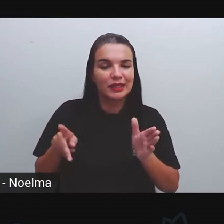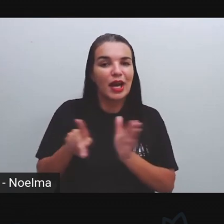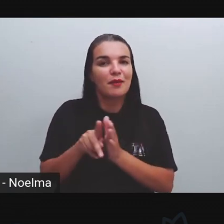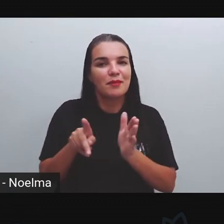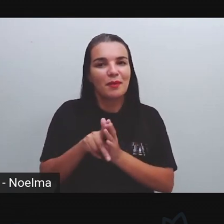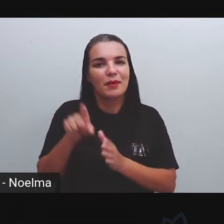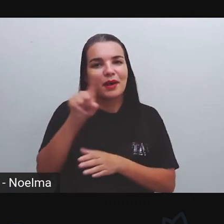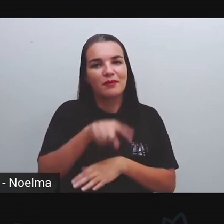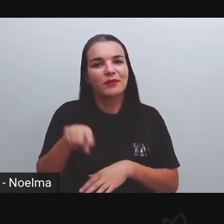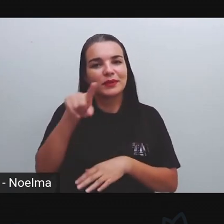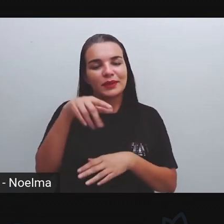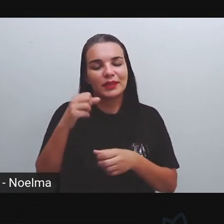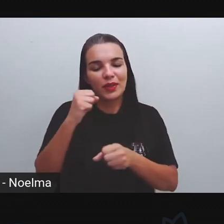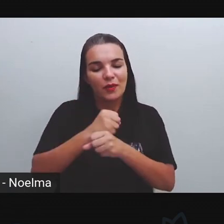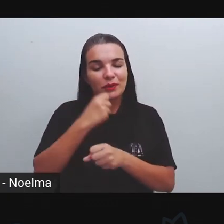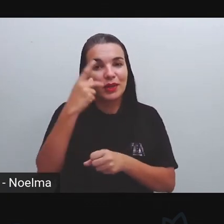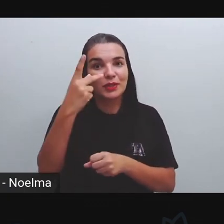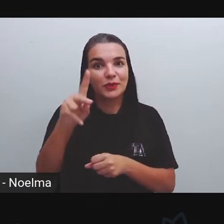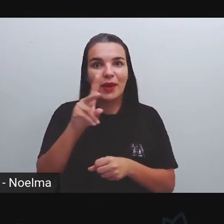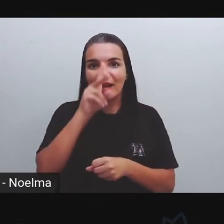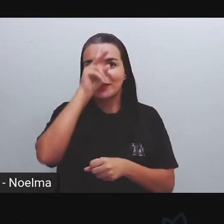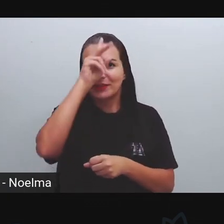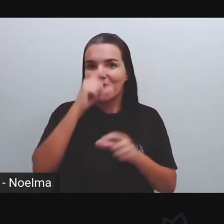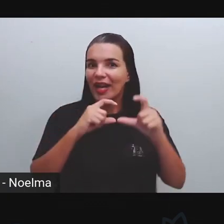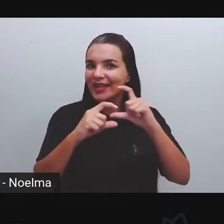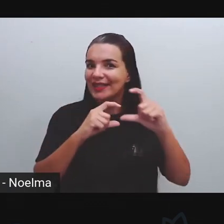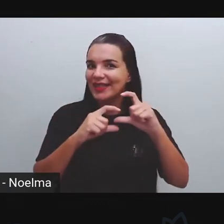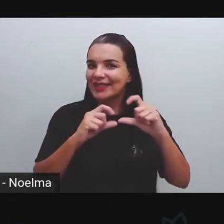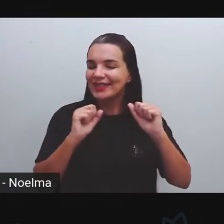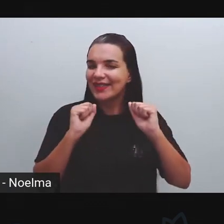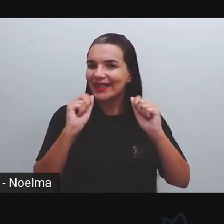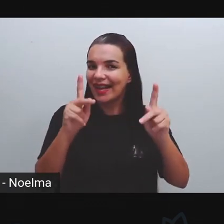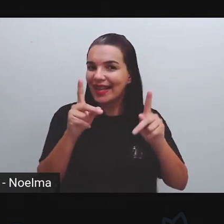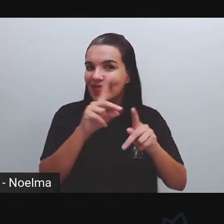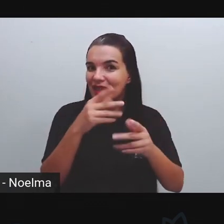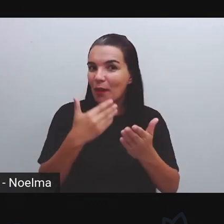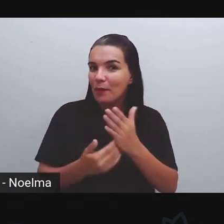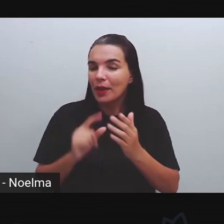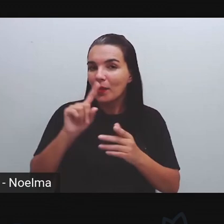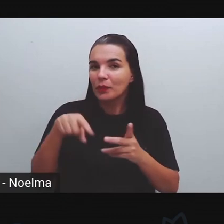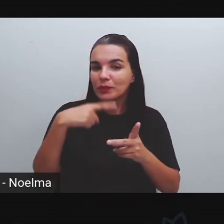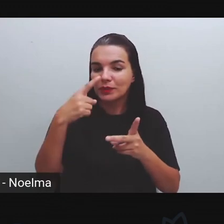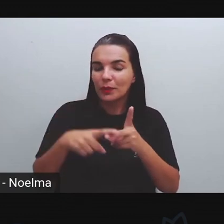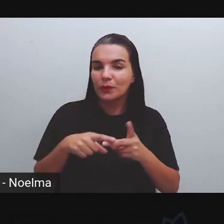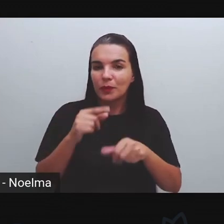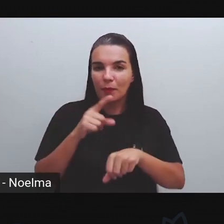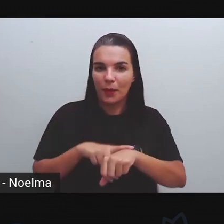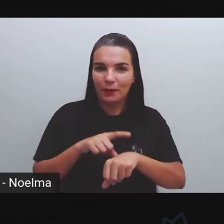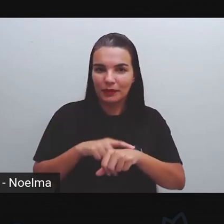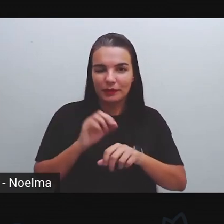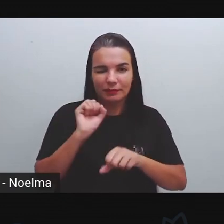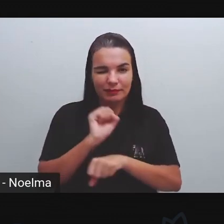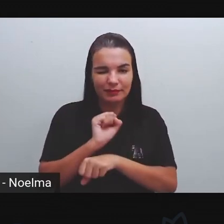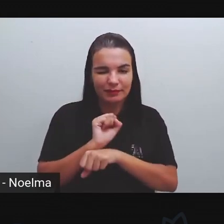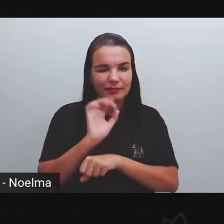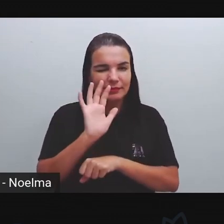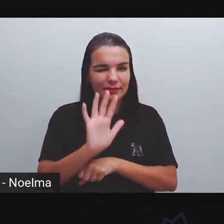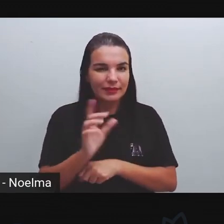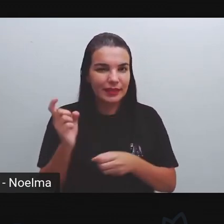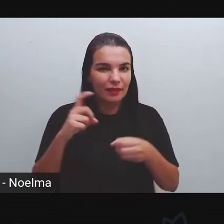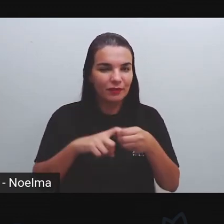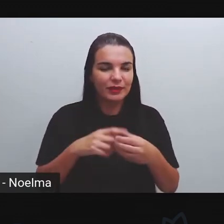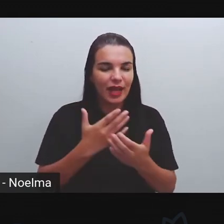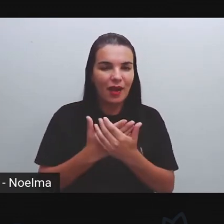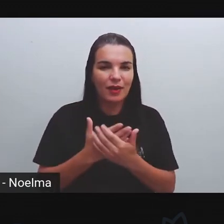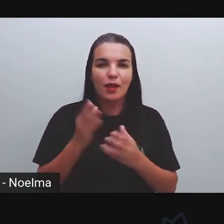vocês podem construir aí uma história em quadrinhos. Então, não perca o nosso segundo momento. Daqui a pouquinho a gente volta com